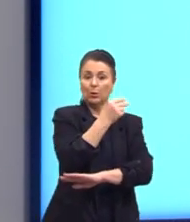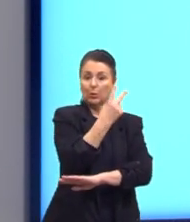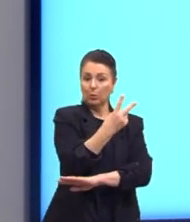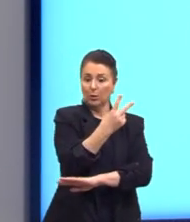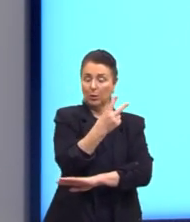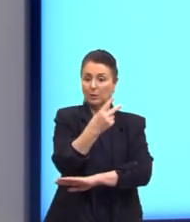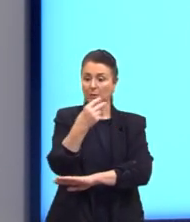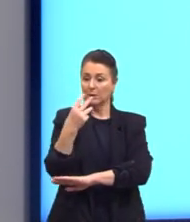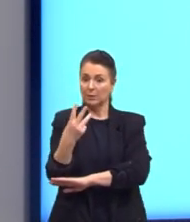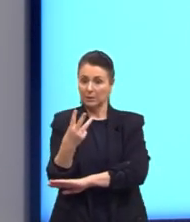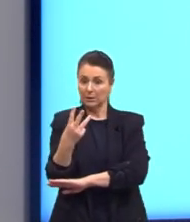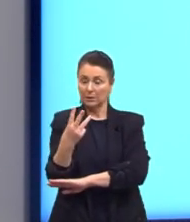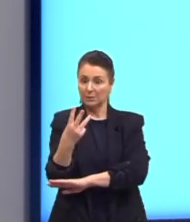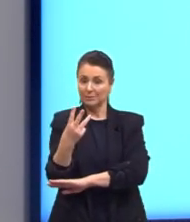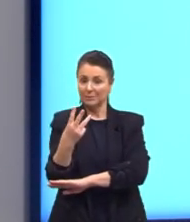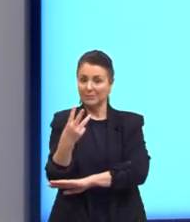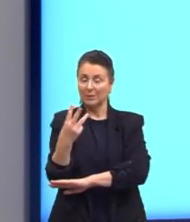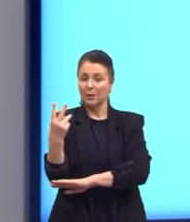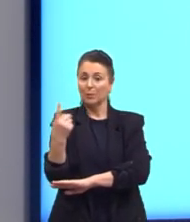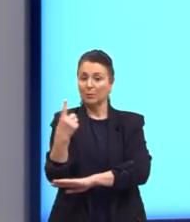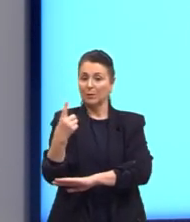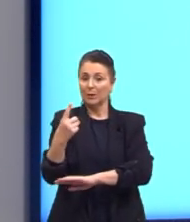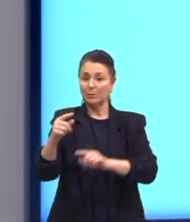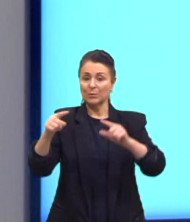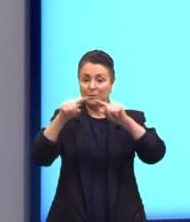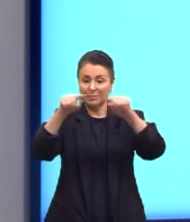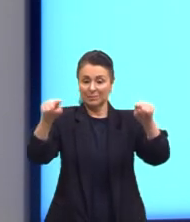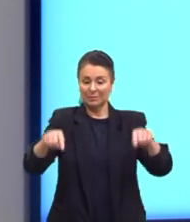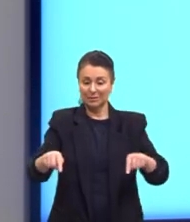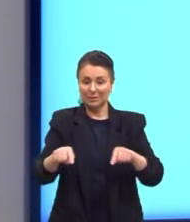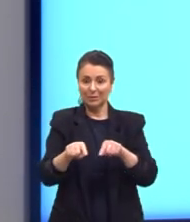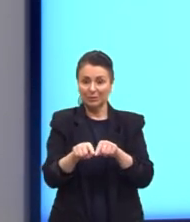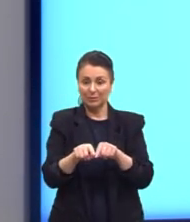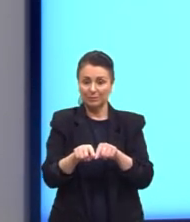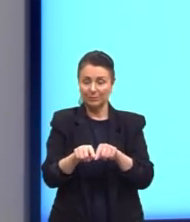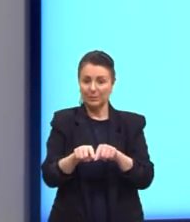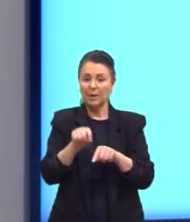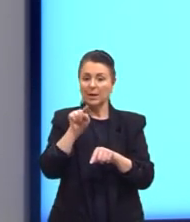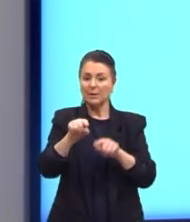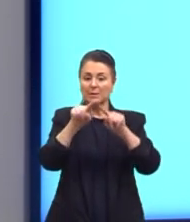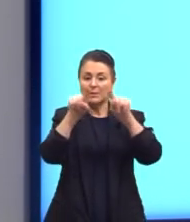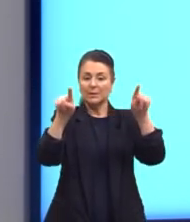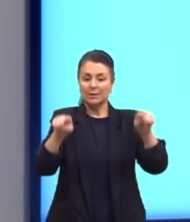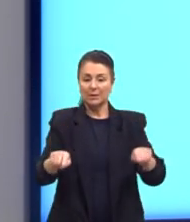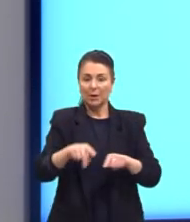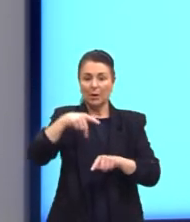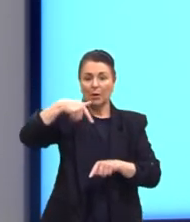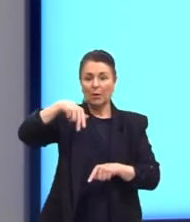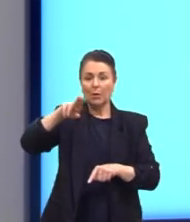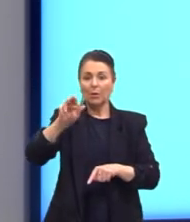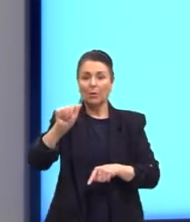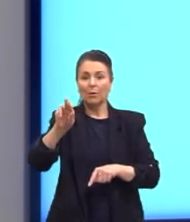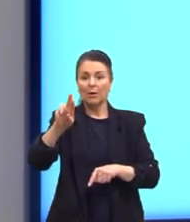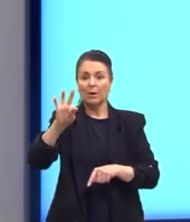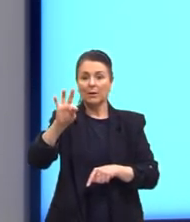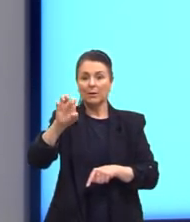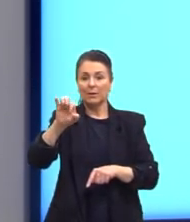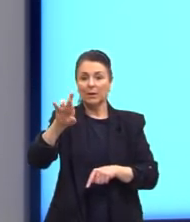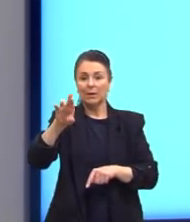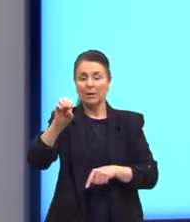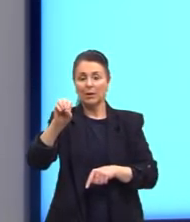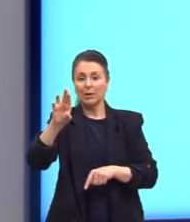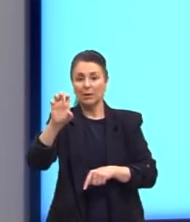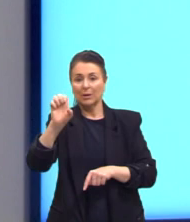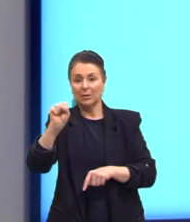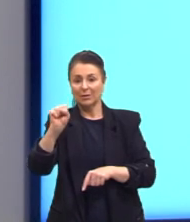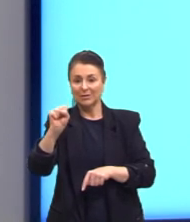a Rua 3, também, divididas ali pelos quarteirões. Eles falam, então, que esses quarteirões, eles representam quadrados de lados,